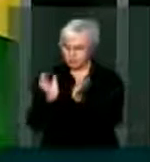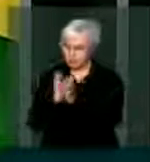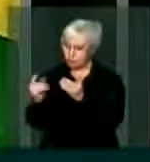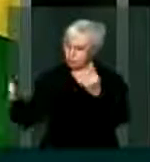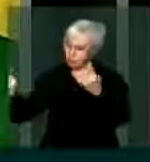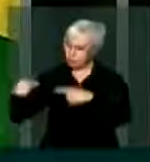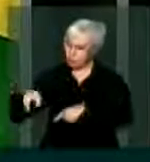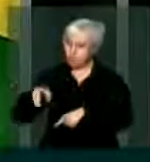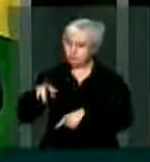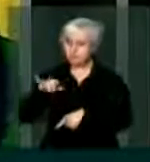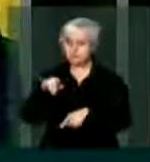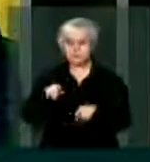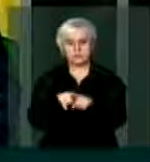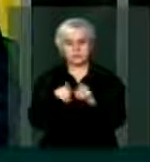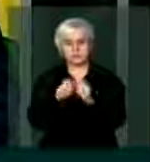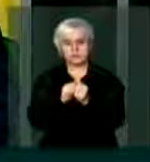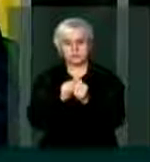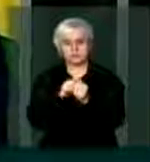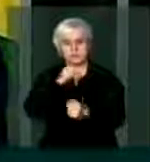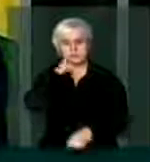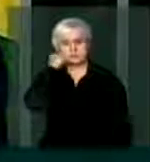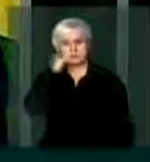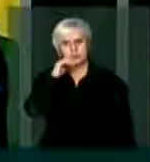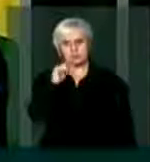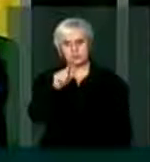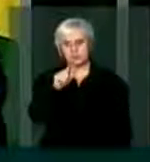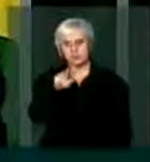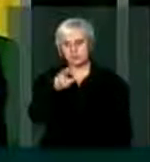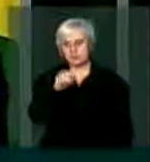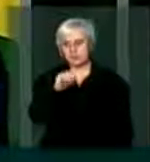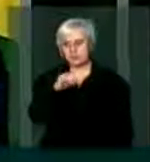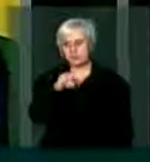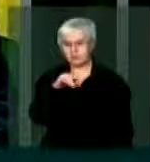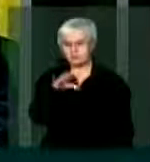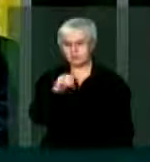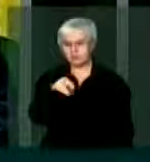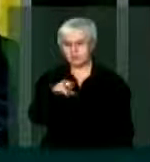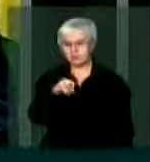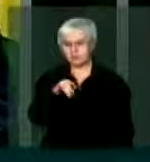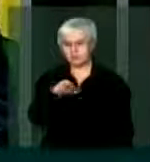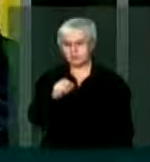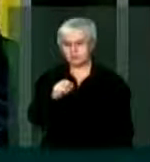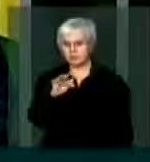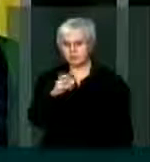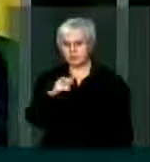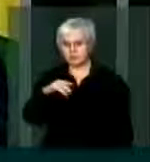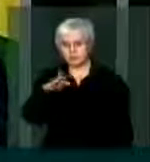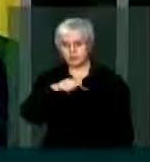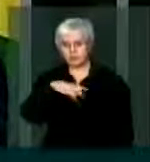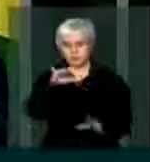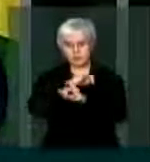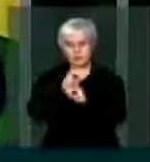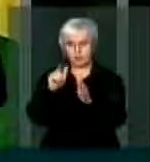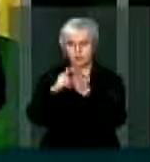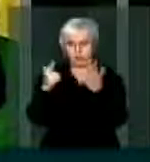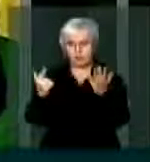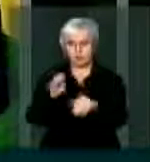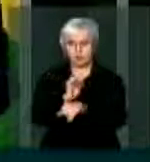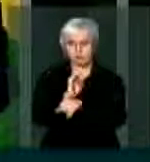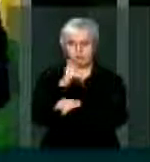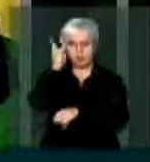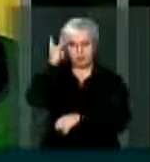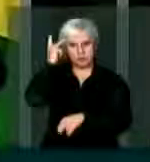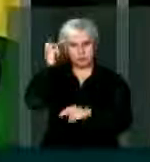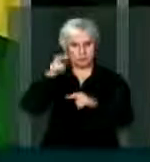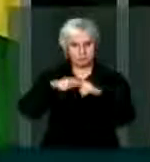com a do senador Aluísio Nunes Ferreira, publicada pelo jornal Estado de São Paulo, nesta terça-feira. E é por